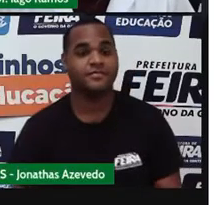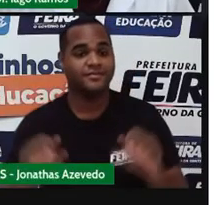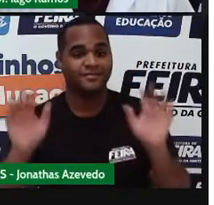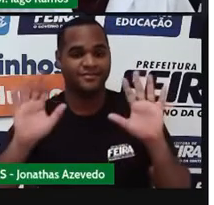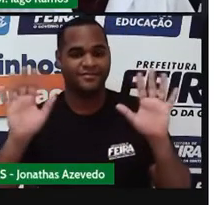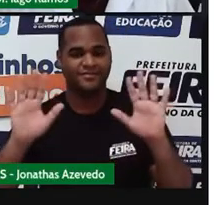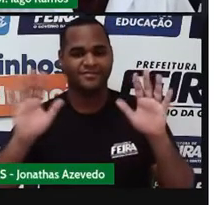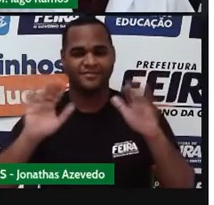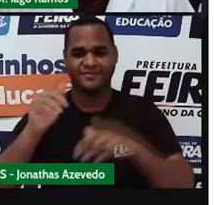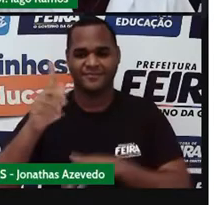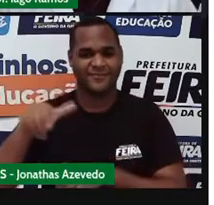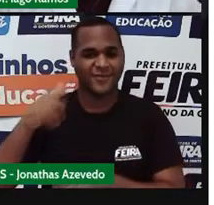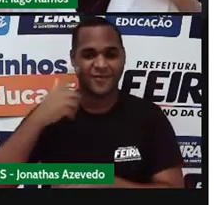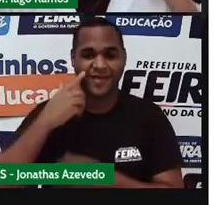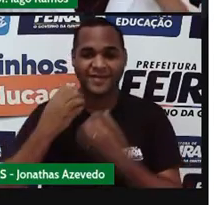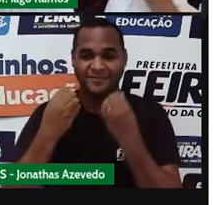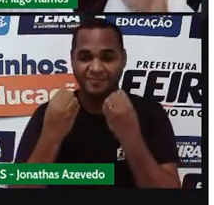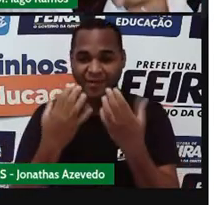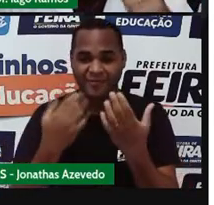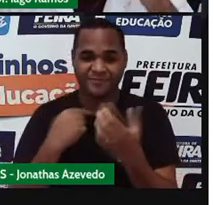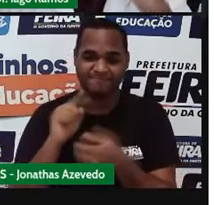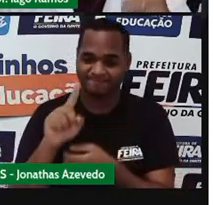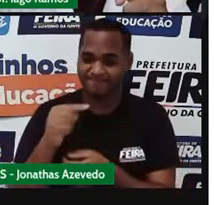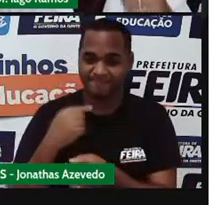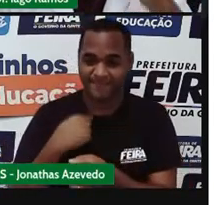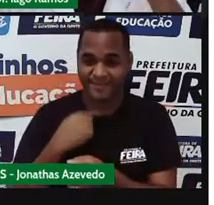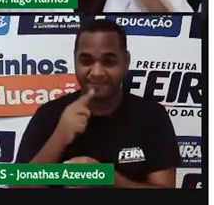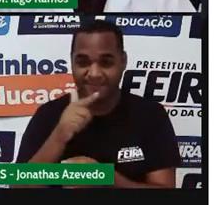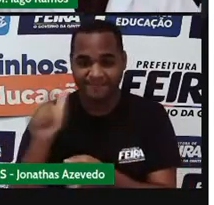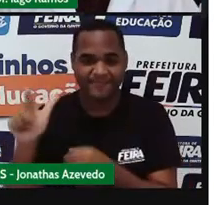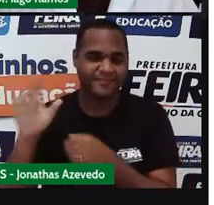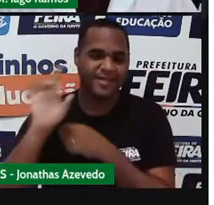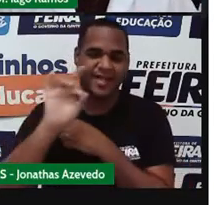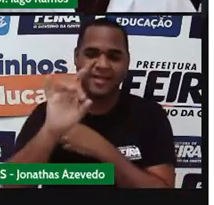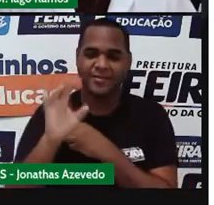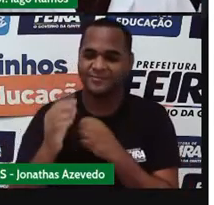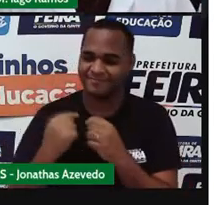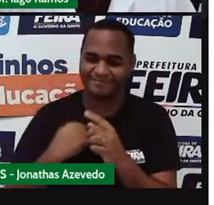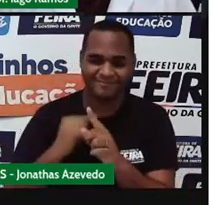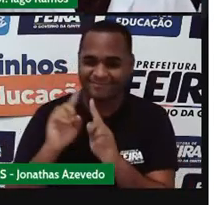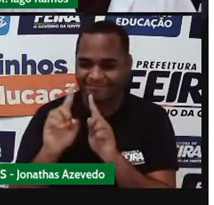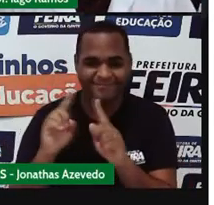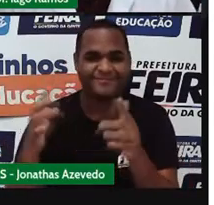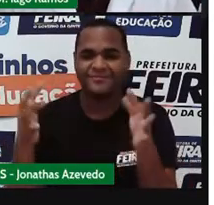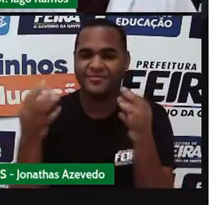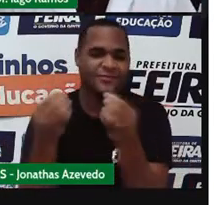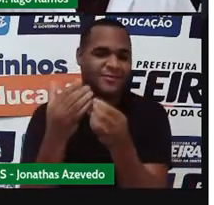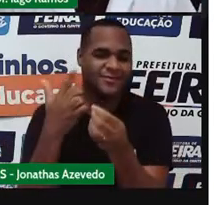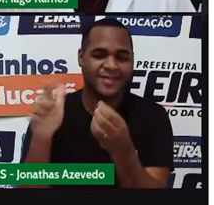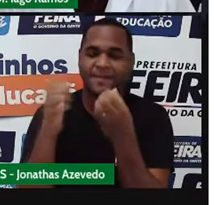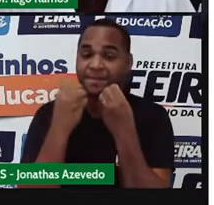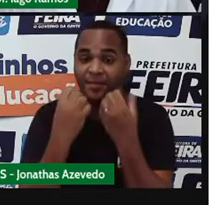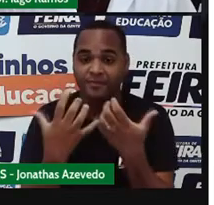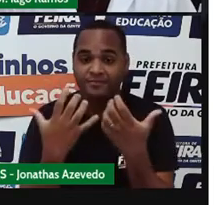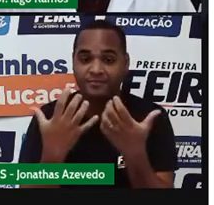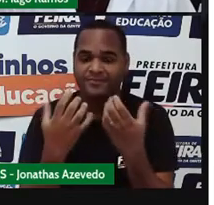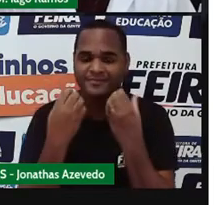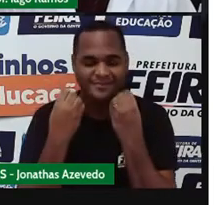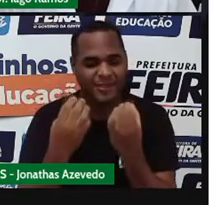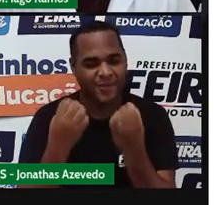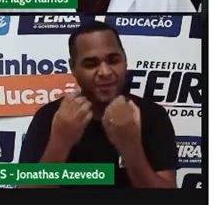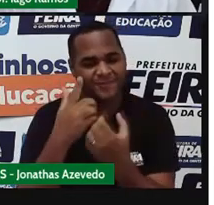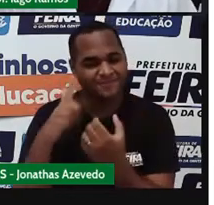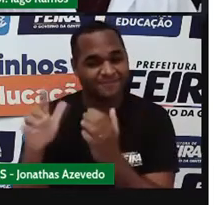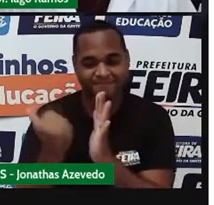Chegamos! Eu, você, você e eu! É isso aí! Que bom estarmos aqui